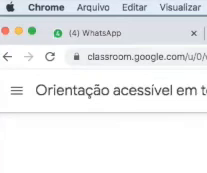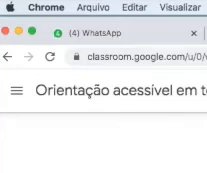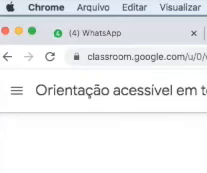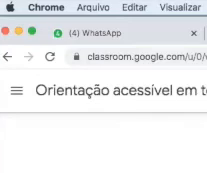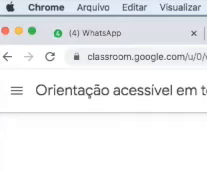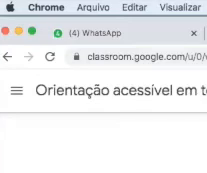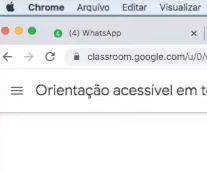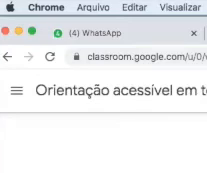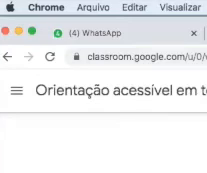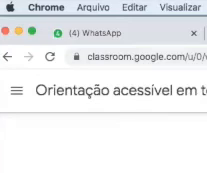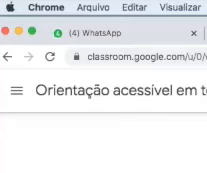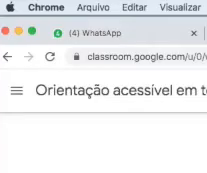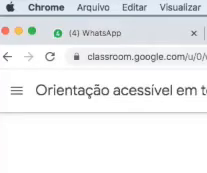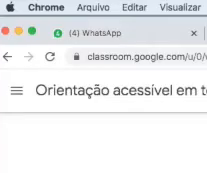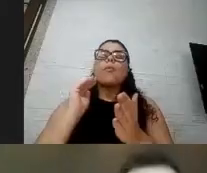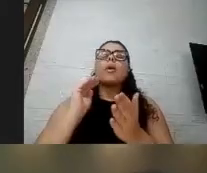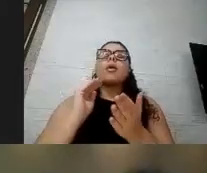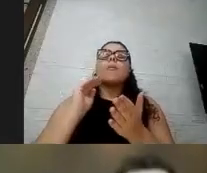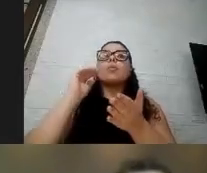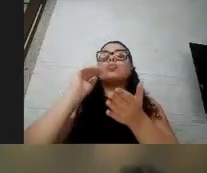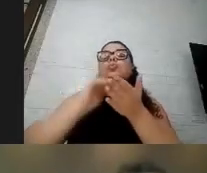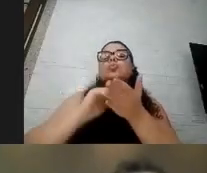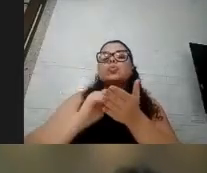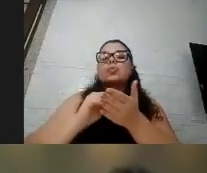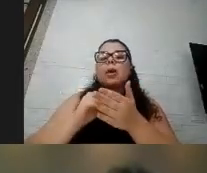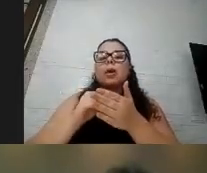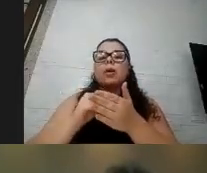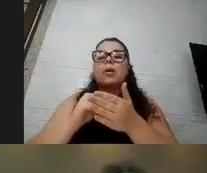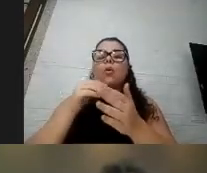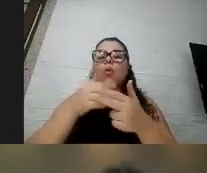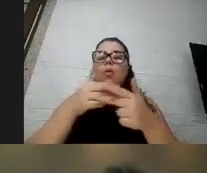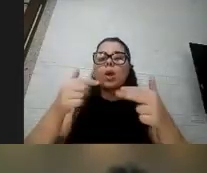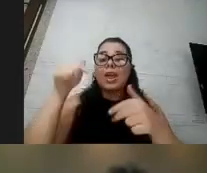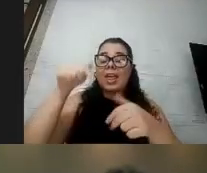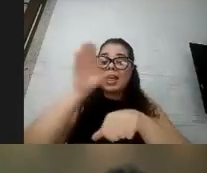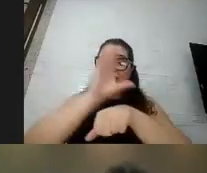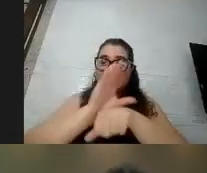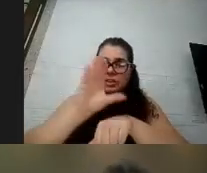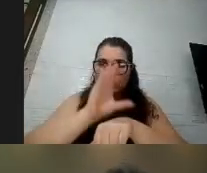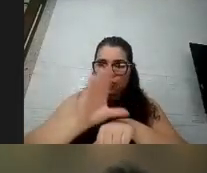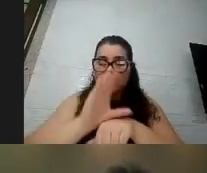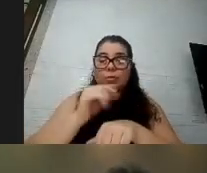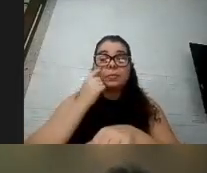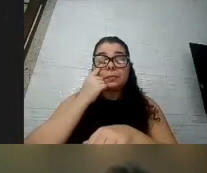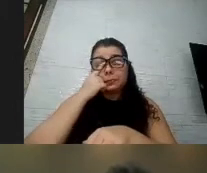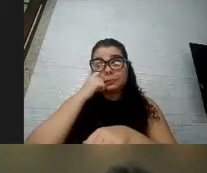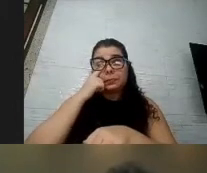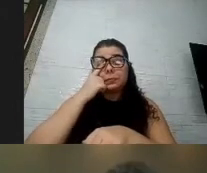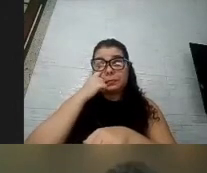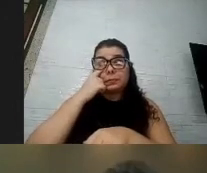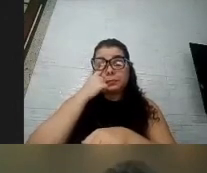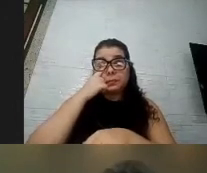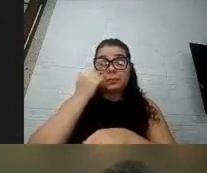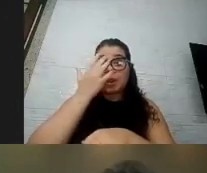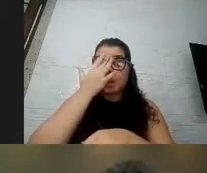Uma última coisa, gente. Como esse curso é financiado com o recurso da Fioclus, que, obviamente,